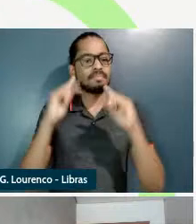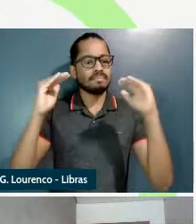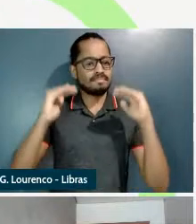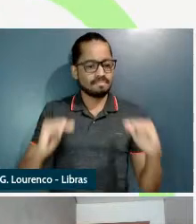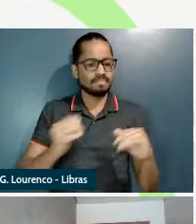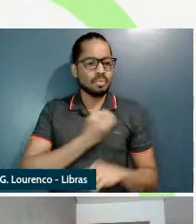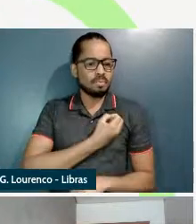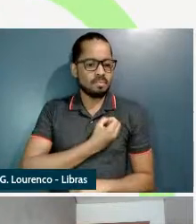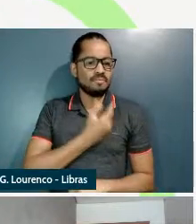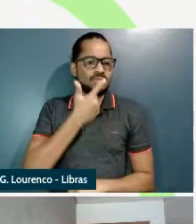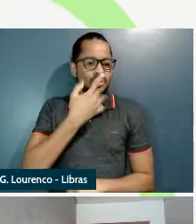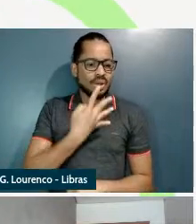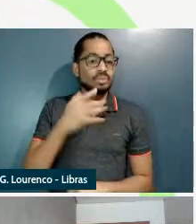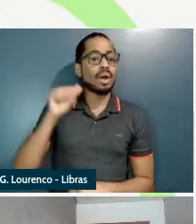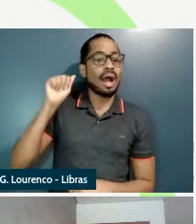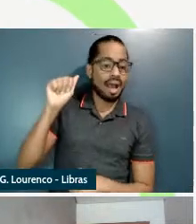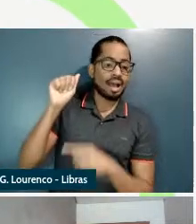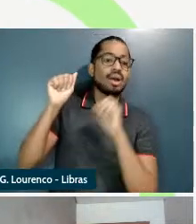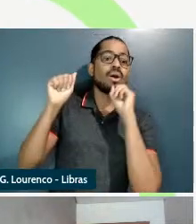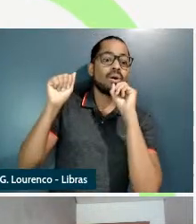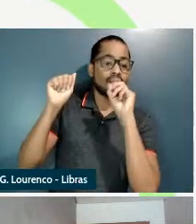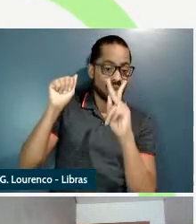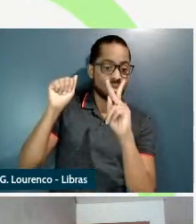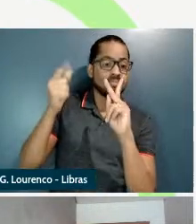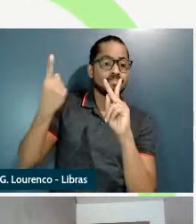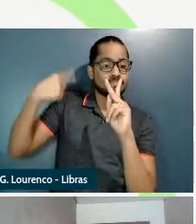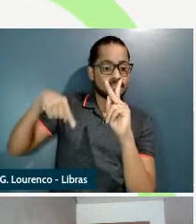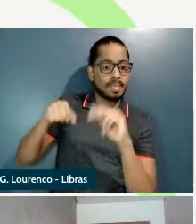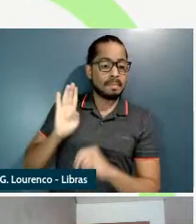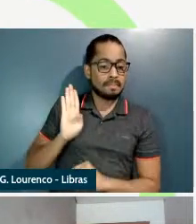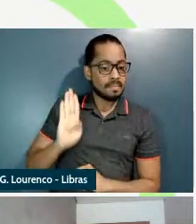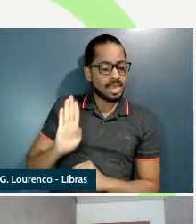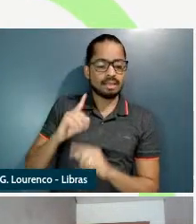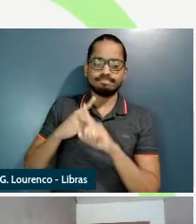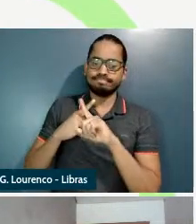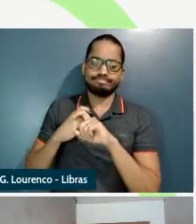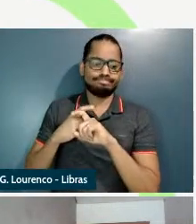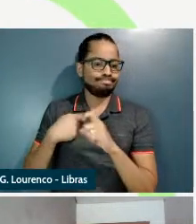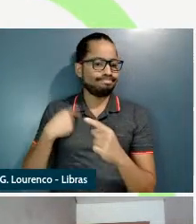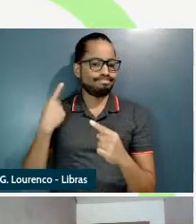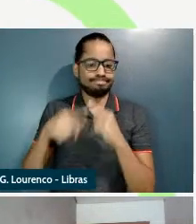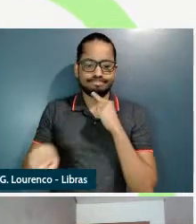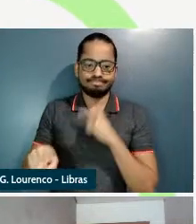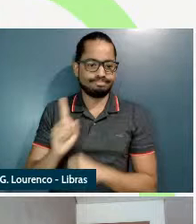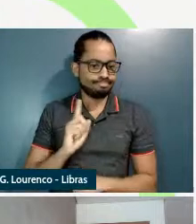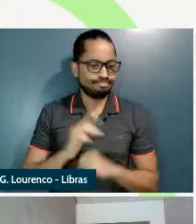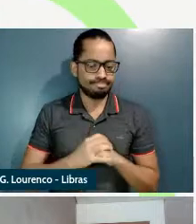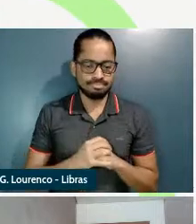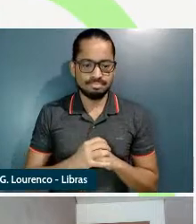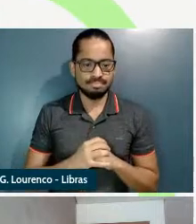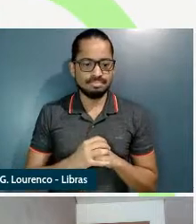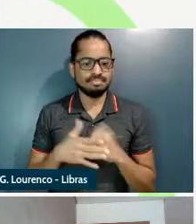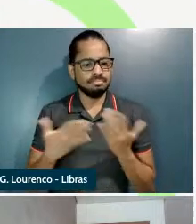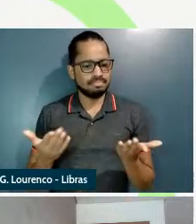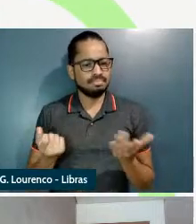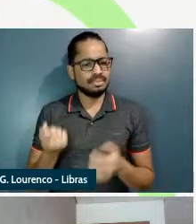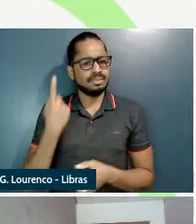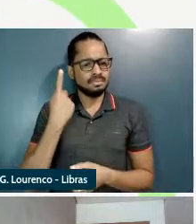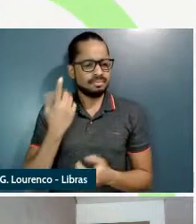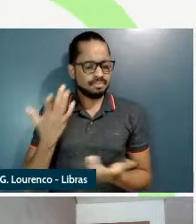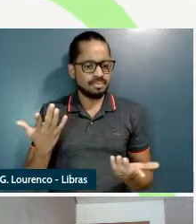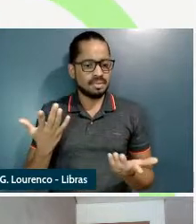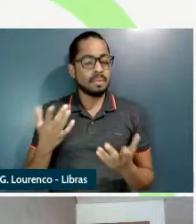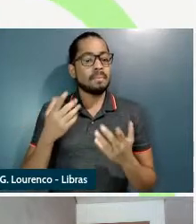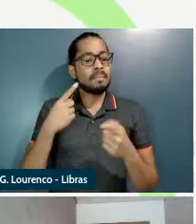na suíte master ok mas a suíte master hospedou rapidamente o casal em lua de mel a gramatical com essa leitura de maneira